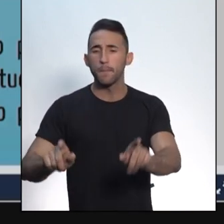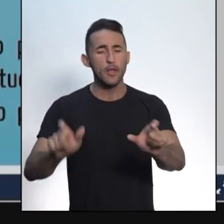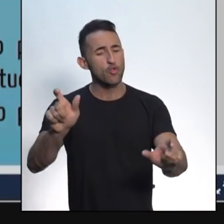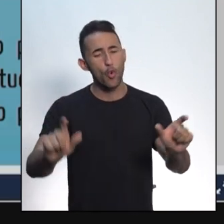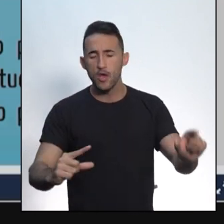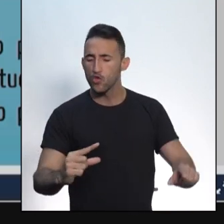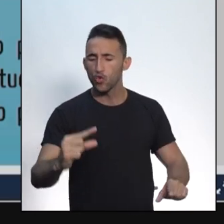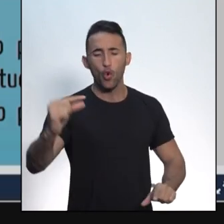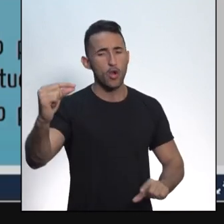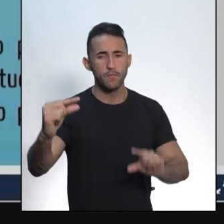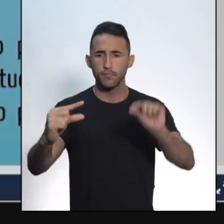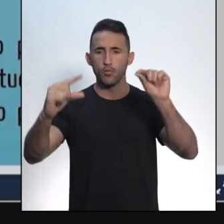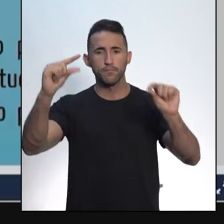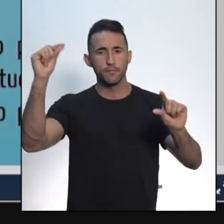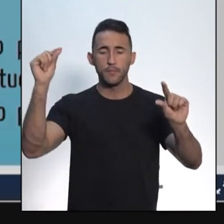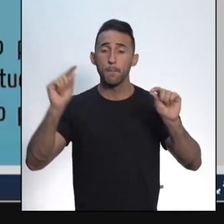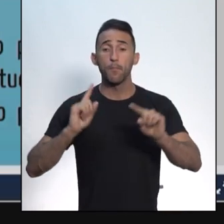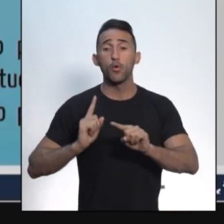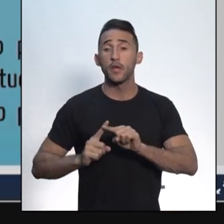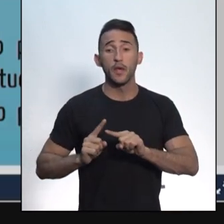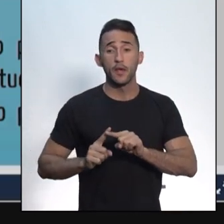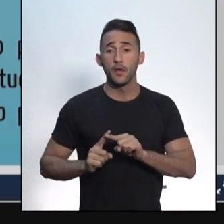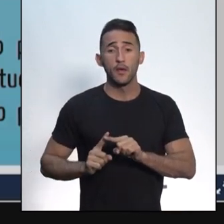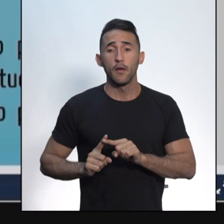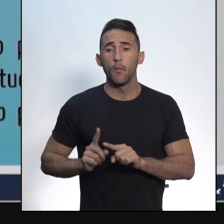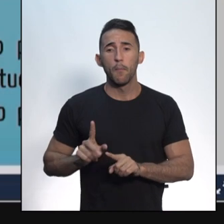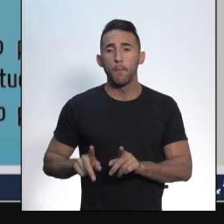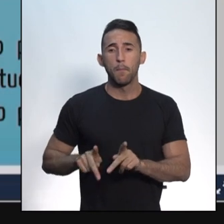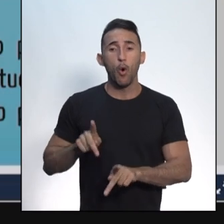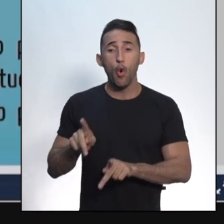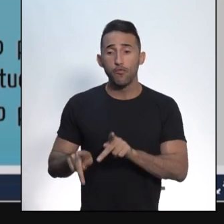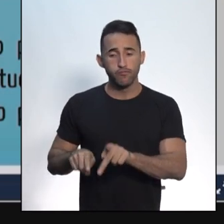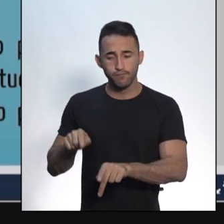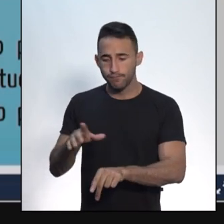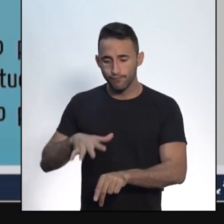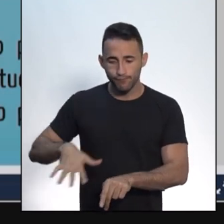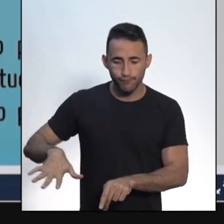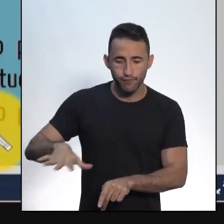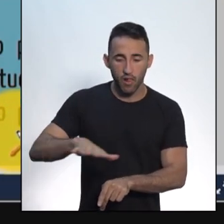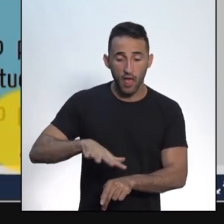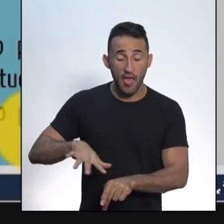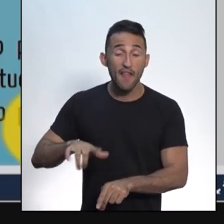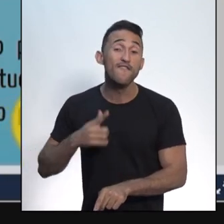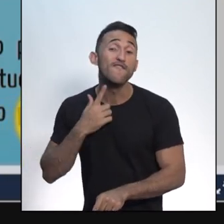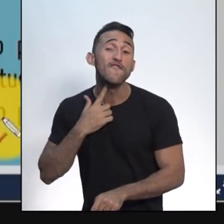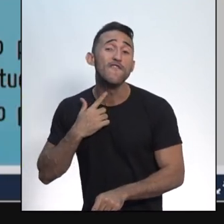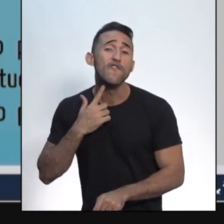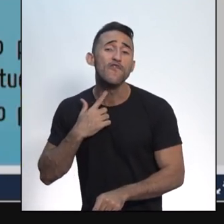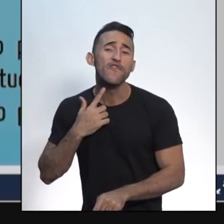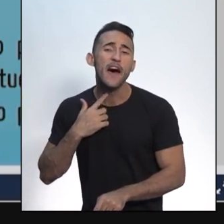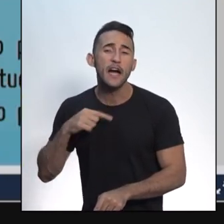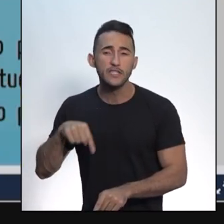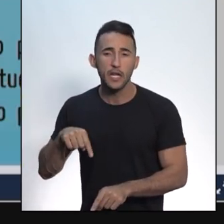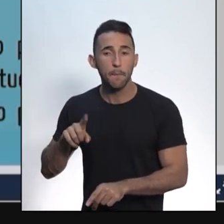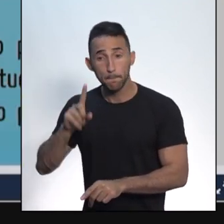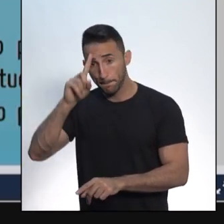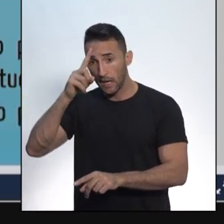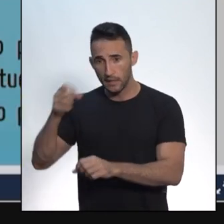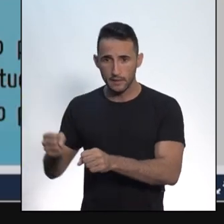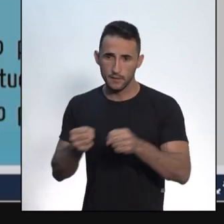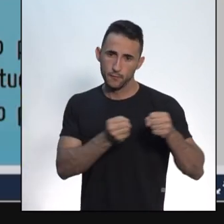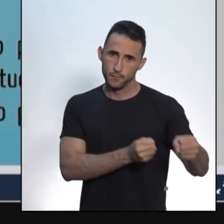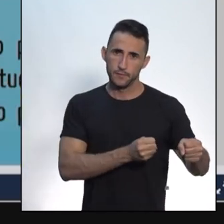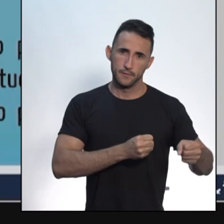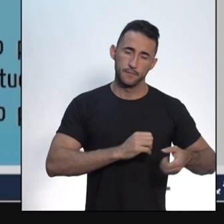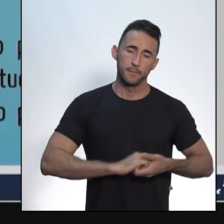nome do povo. Porque o povo, a vontade da nação, é a verdadeira detentora do poder soberano.